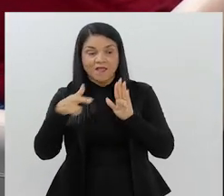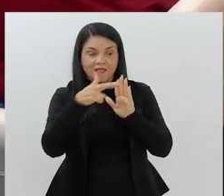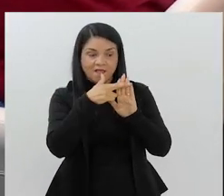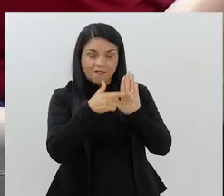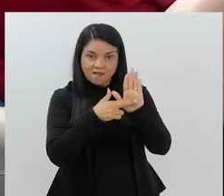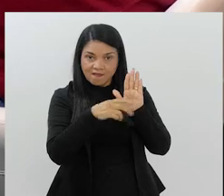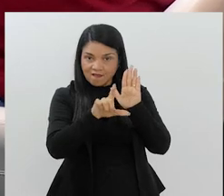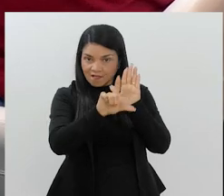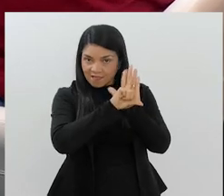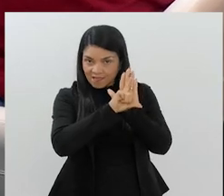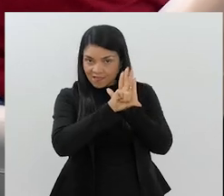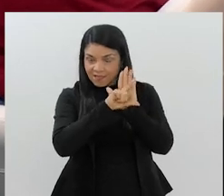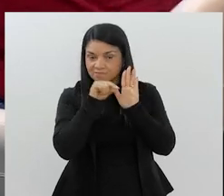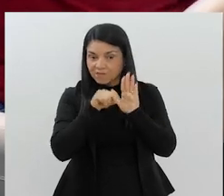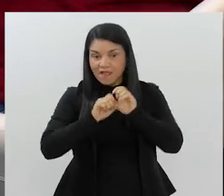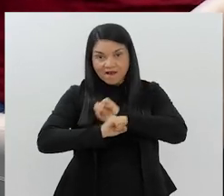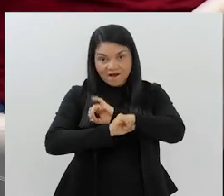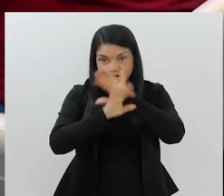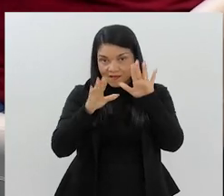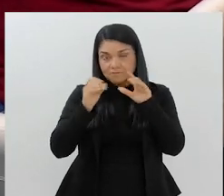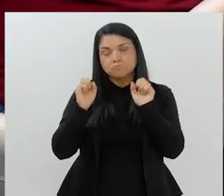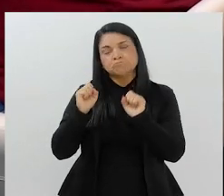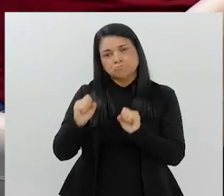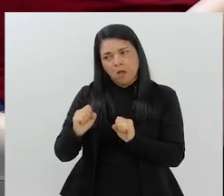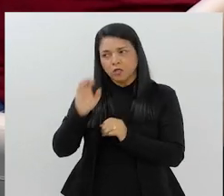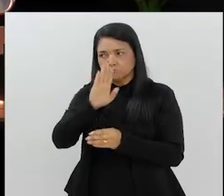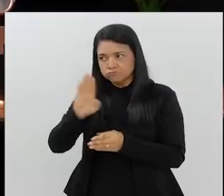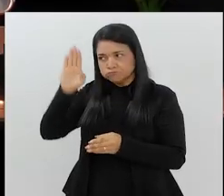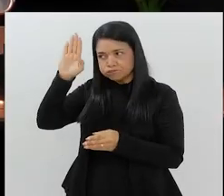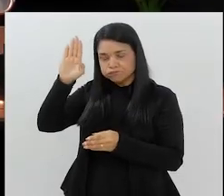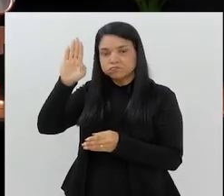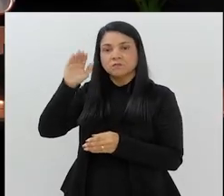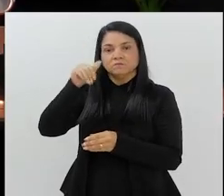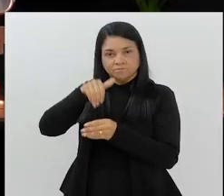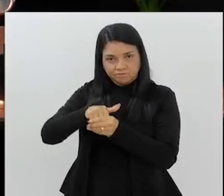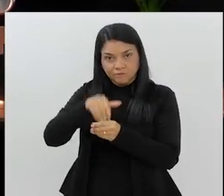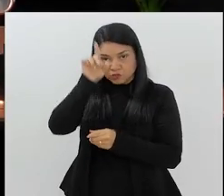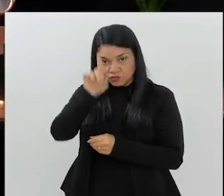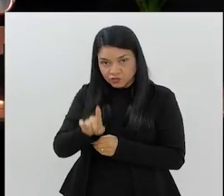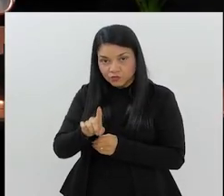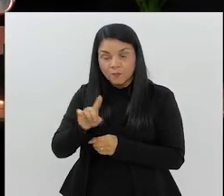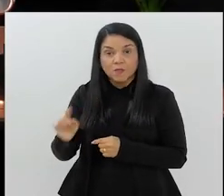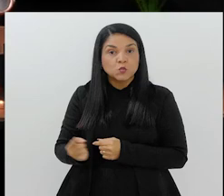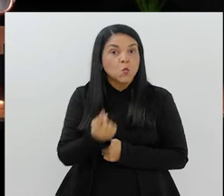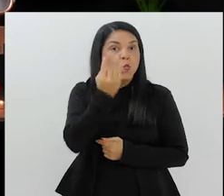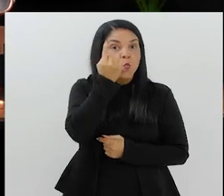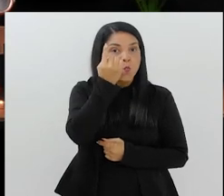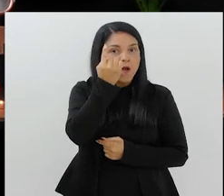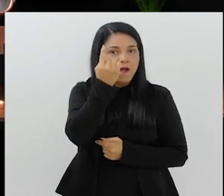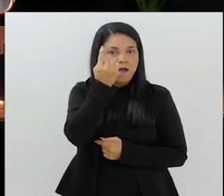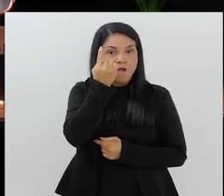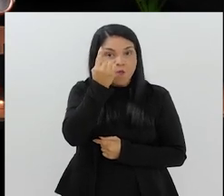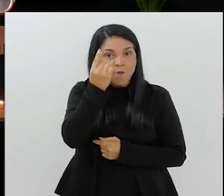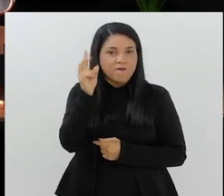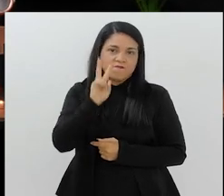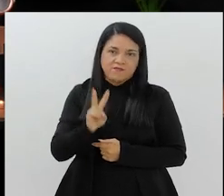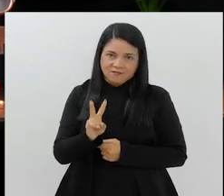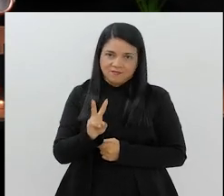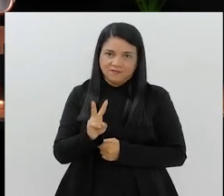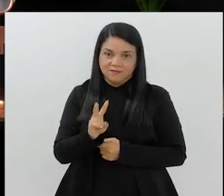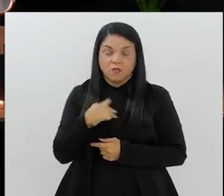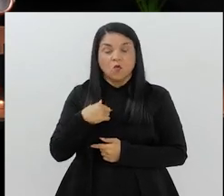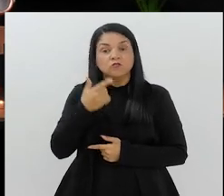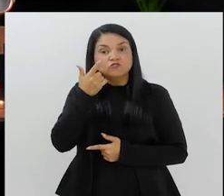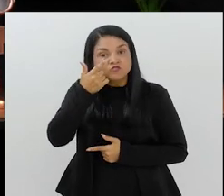Esporte é claríssima. O dirigente pode se candidatar tendo apenas uma reeleição.